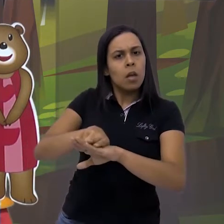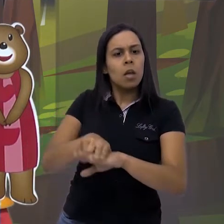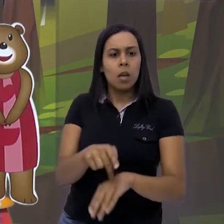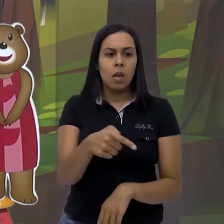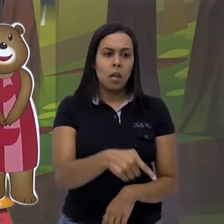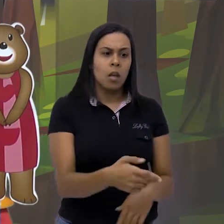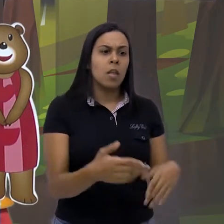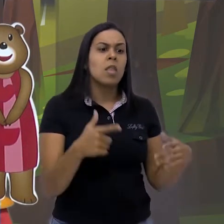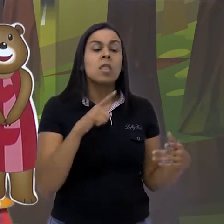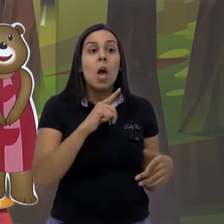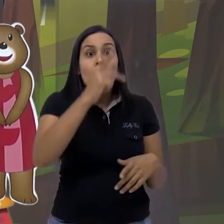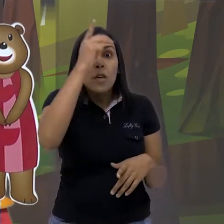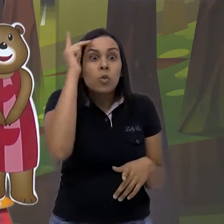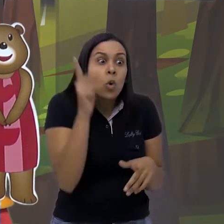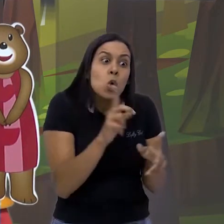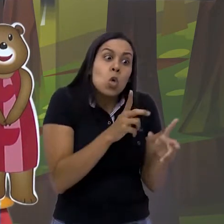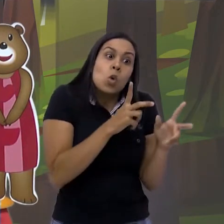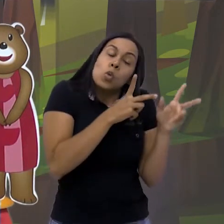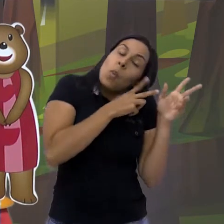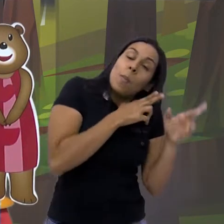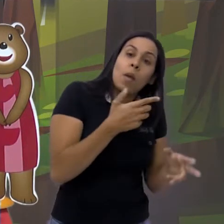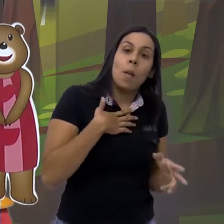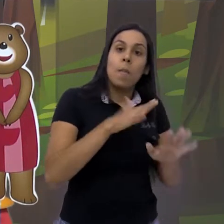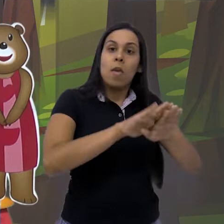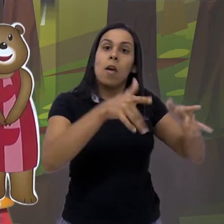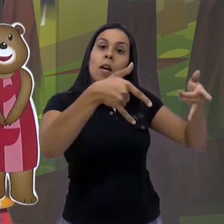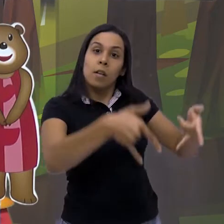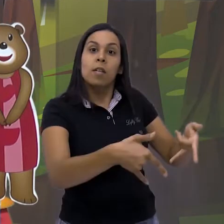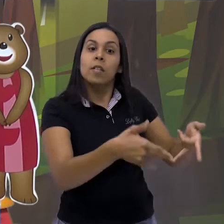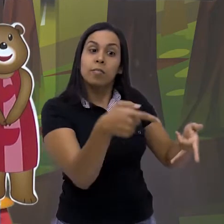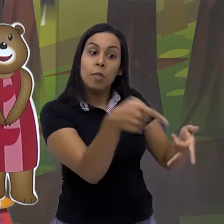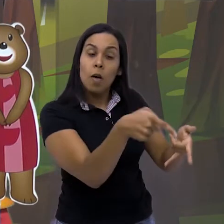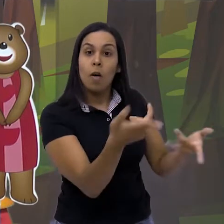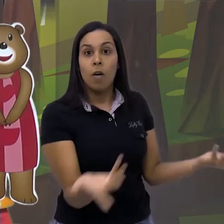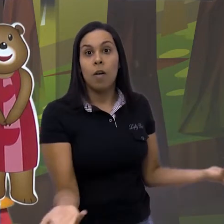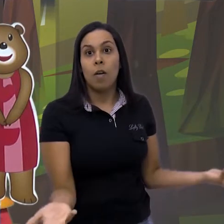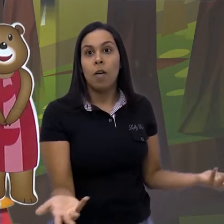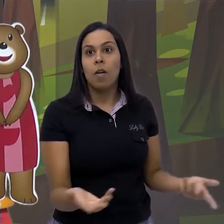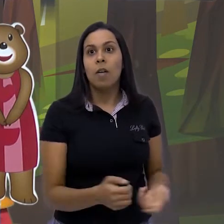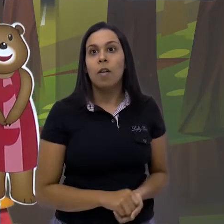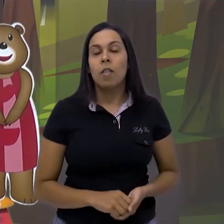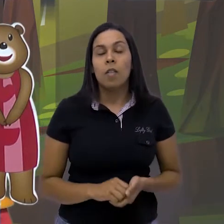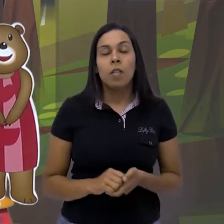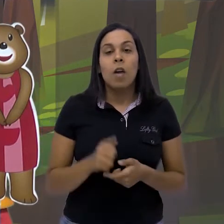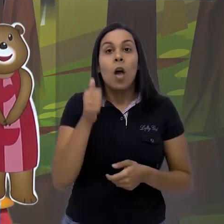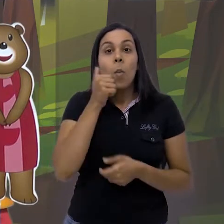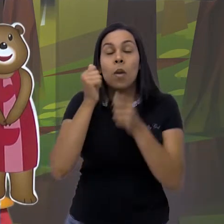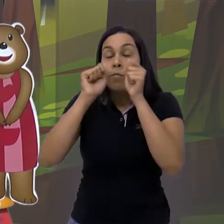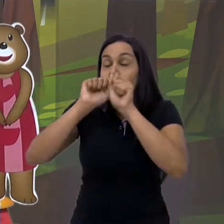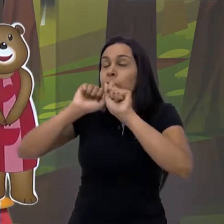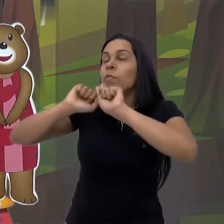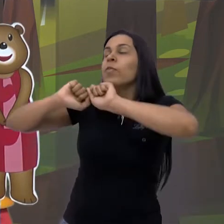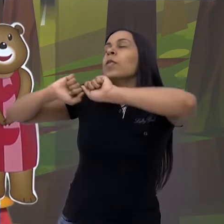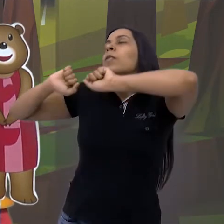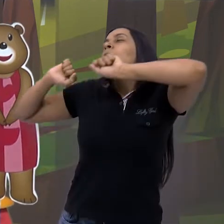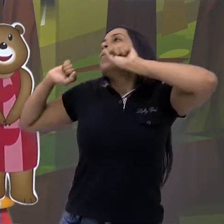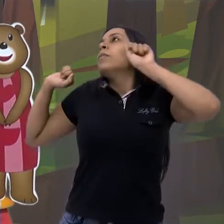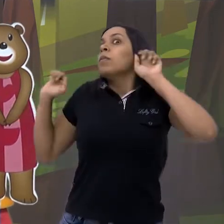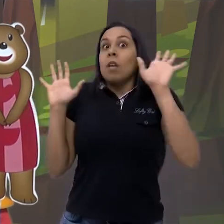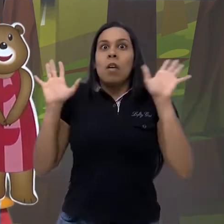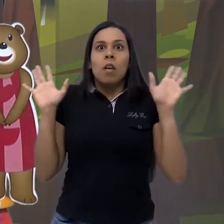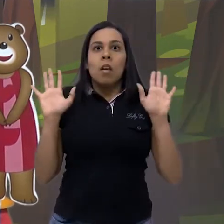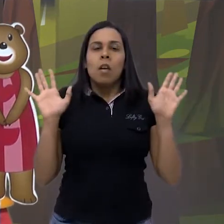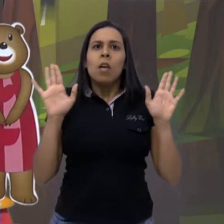disse, tem alguém dormindo na minha cama. E nessa hora, Castinho Dourado acordou. E